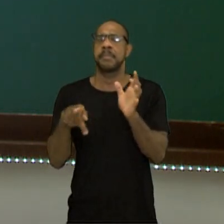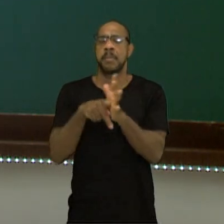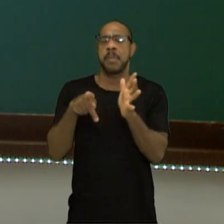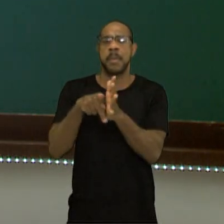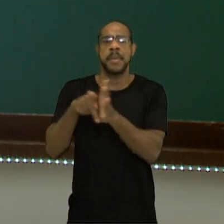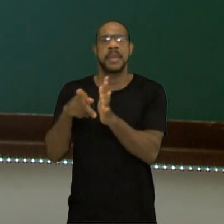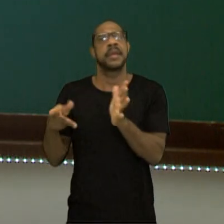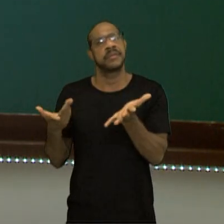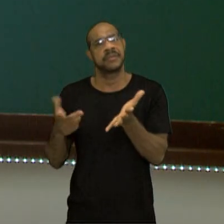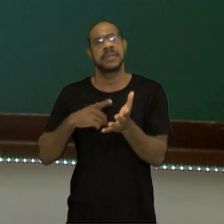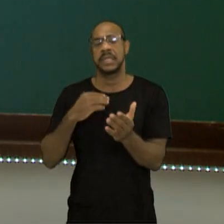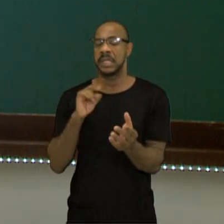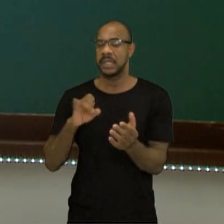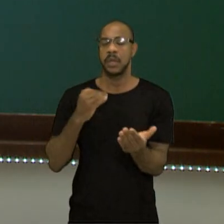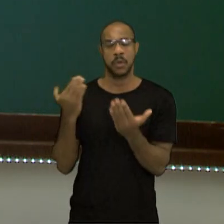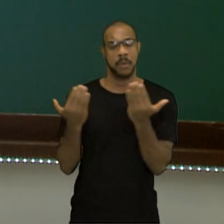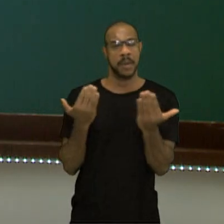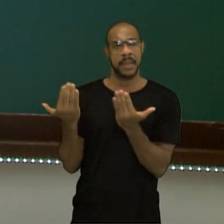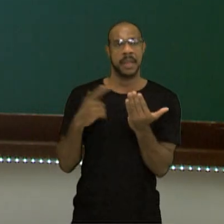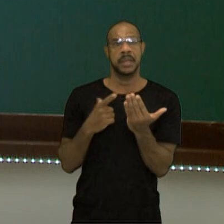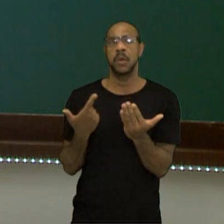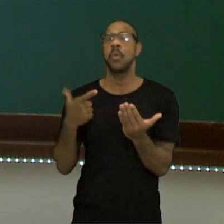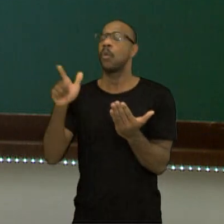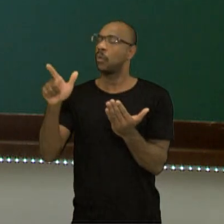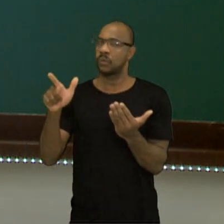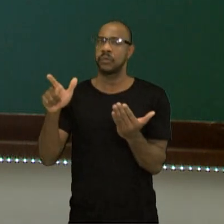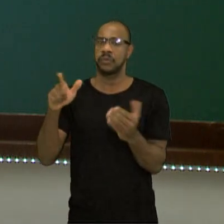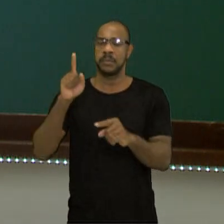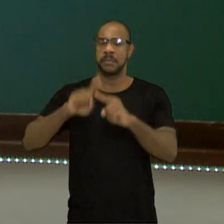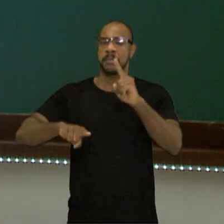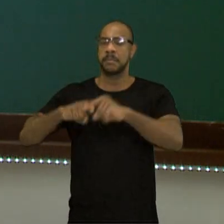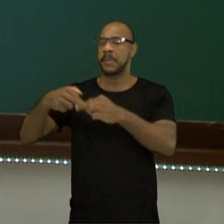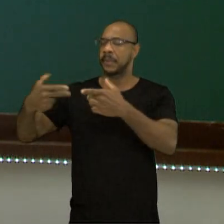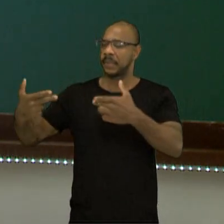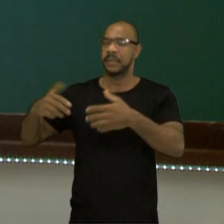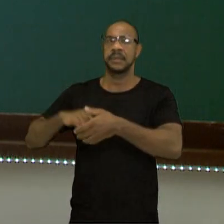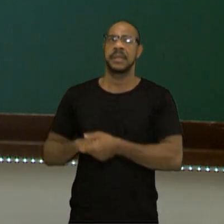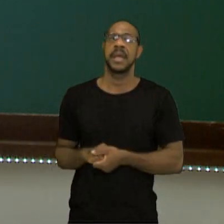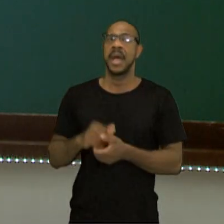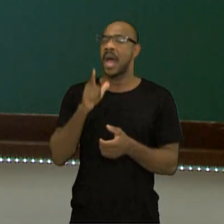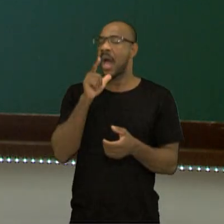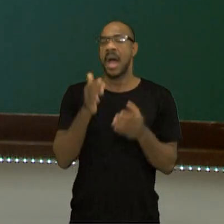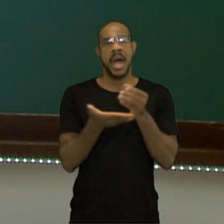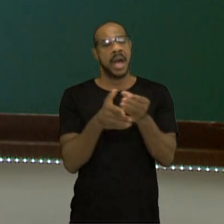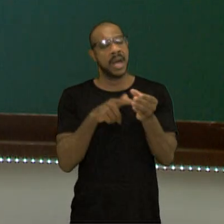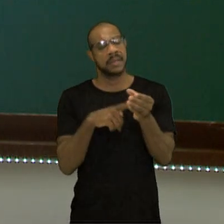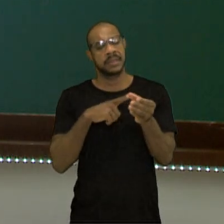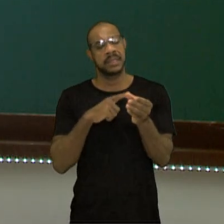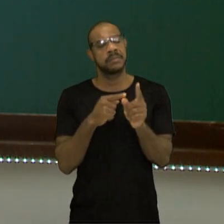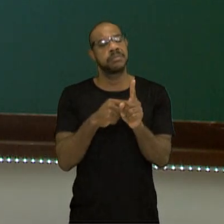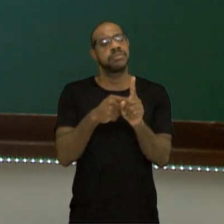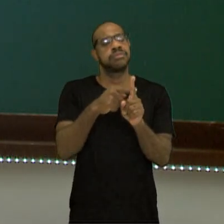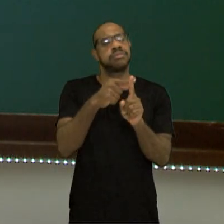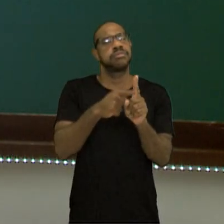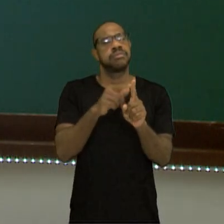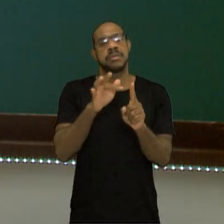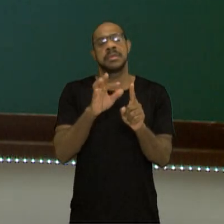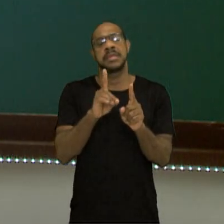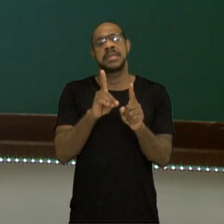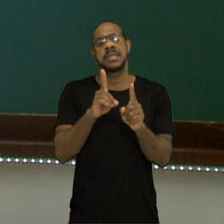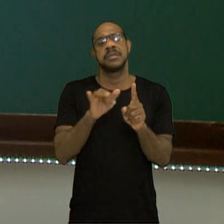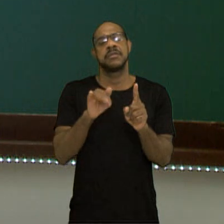seu comparar com outros materiais. A água tem a sua temperatura de fusão,